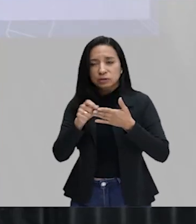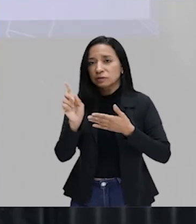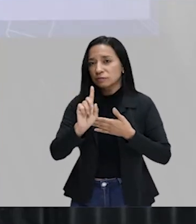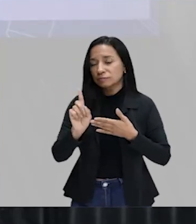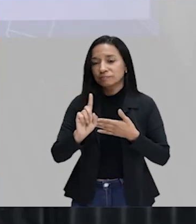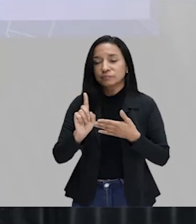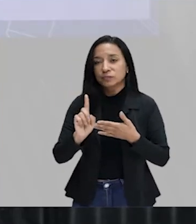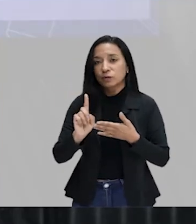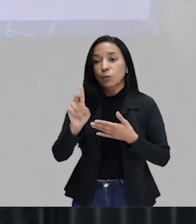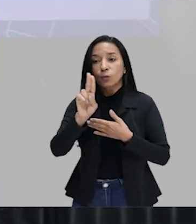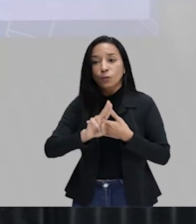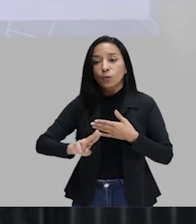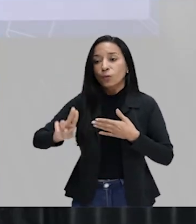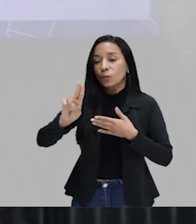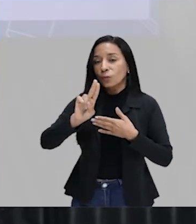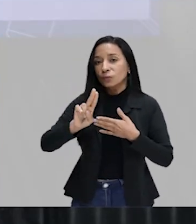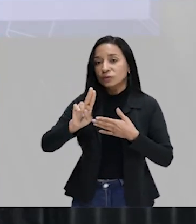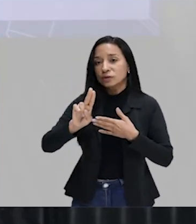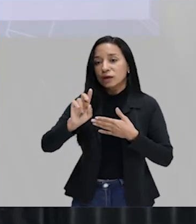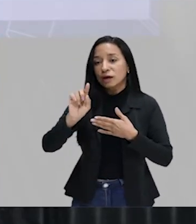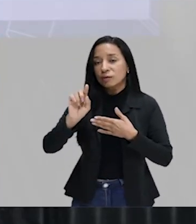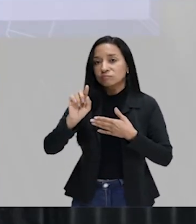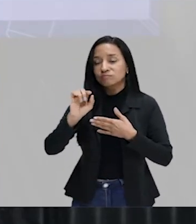eu vou usar uma interjeição.